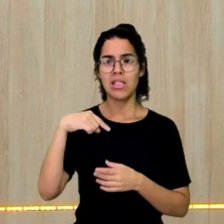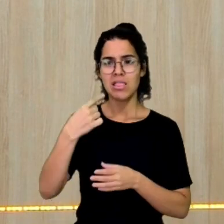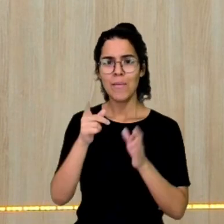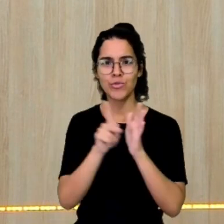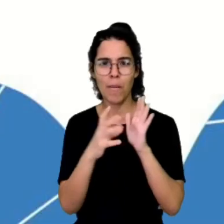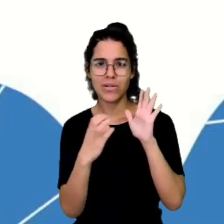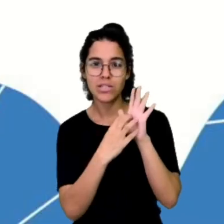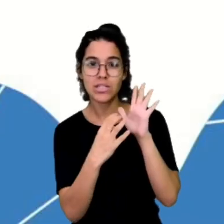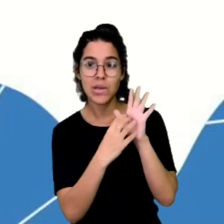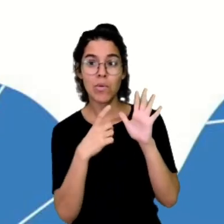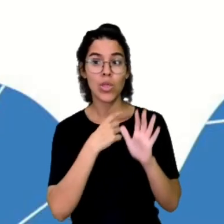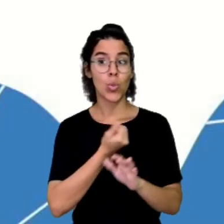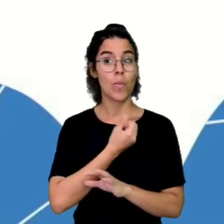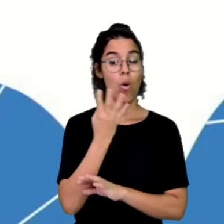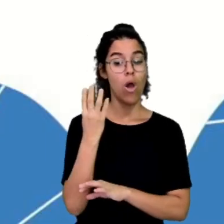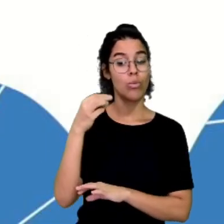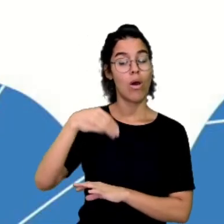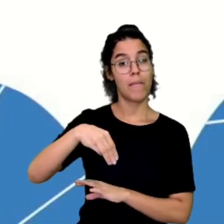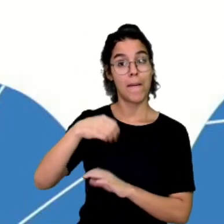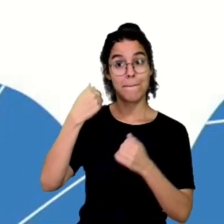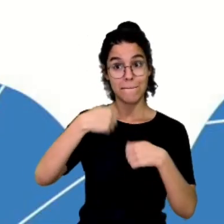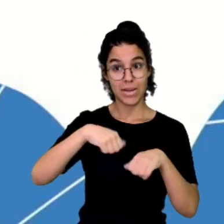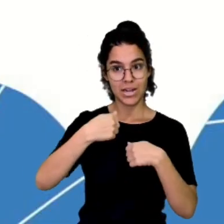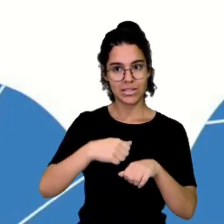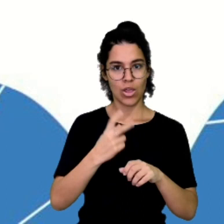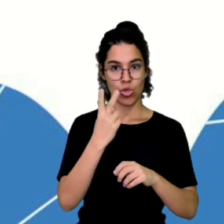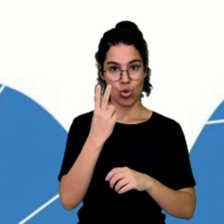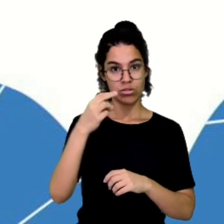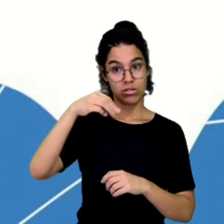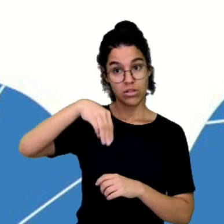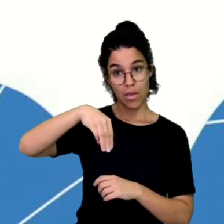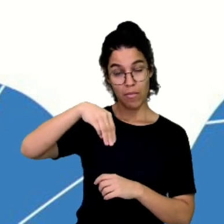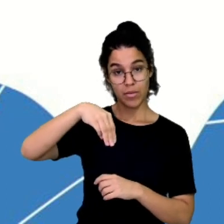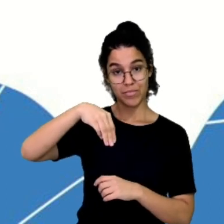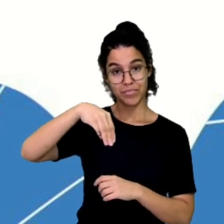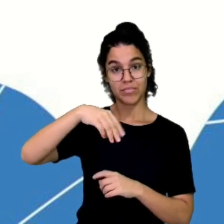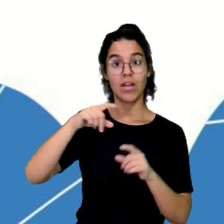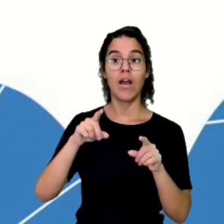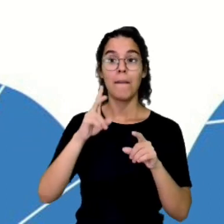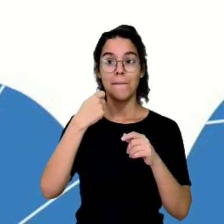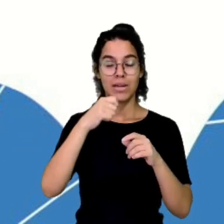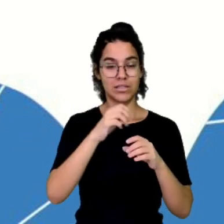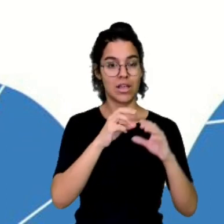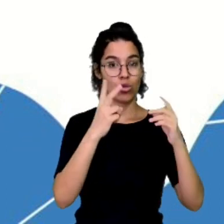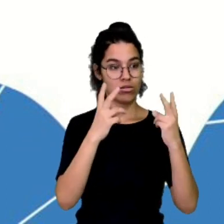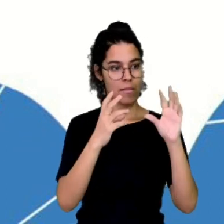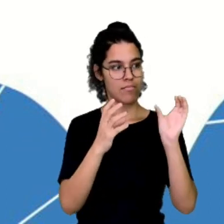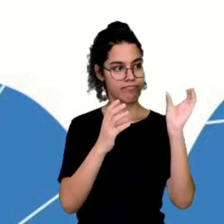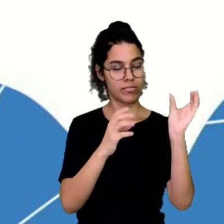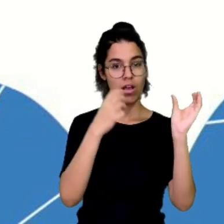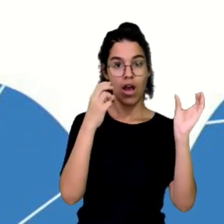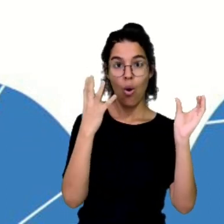desigualdade o 4M. Então, vou pegar esse 2M que eu tenho aqui no início e vou passar ele para o outro lado da